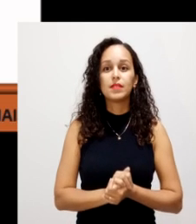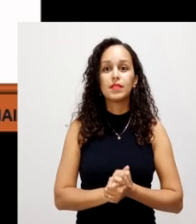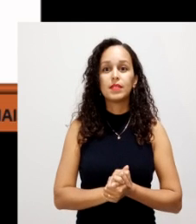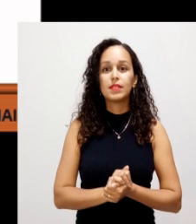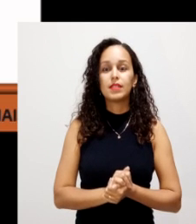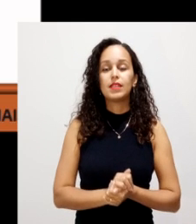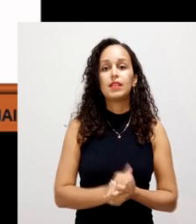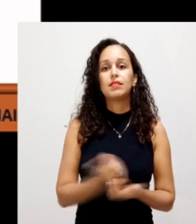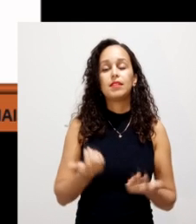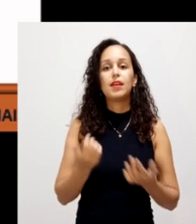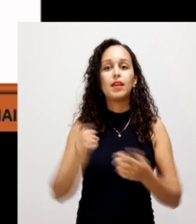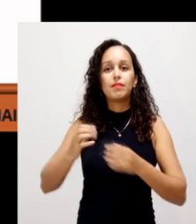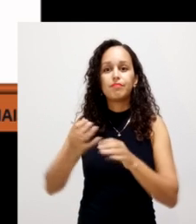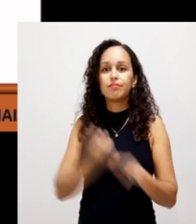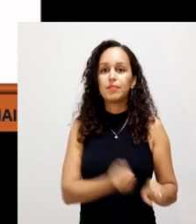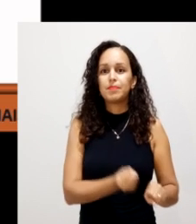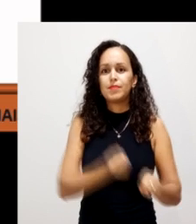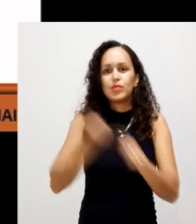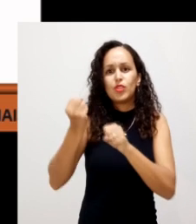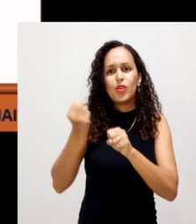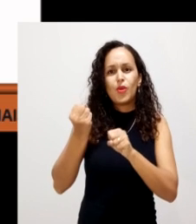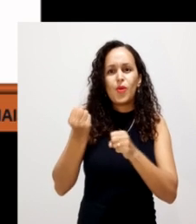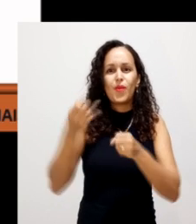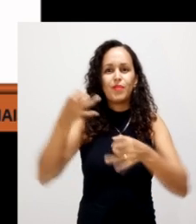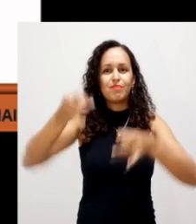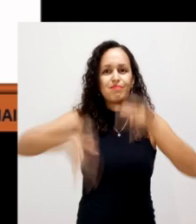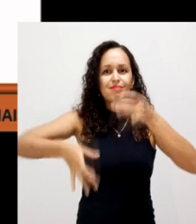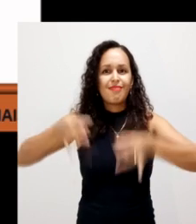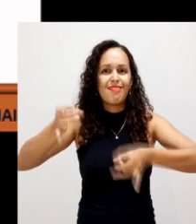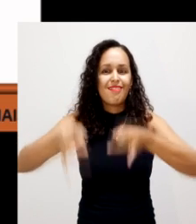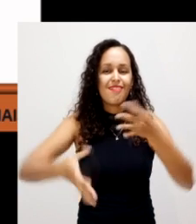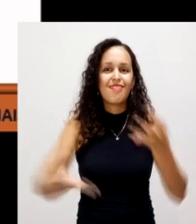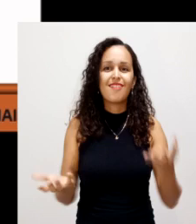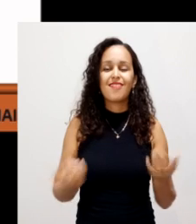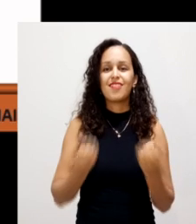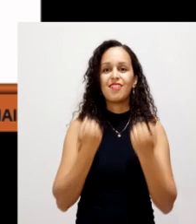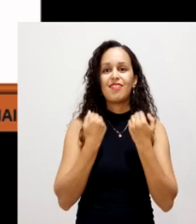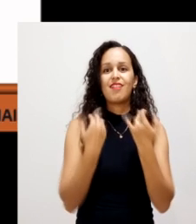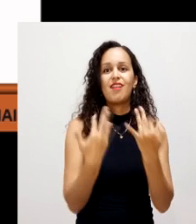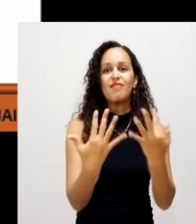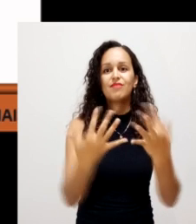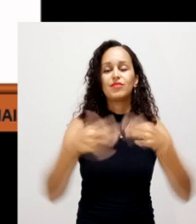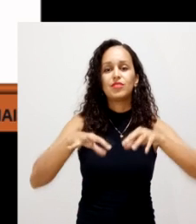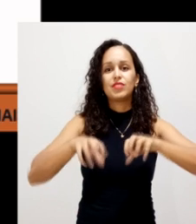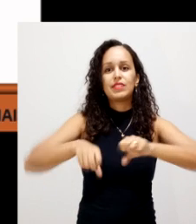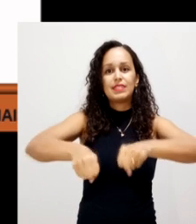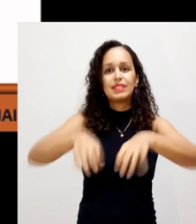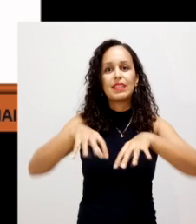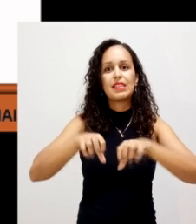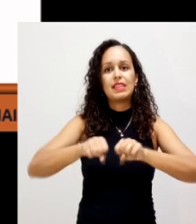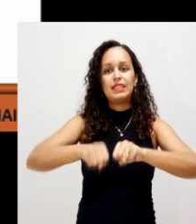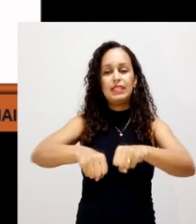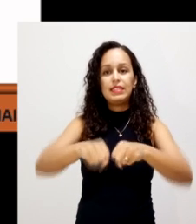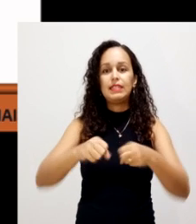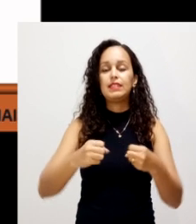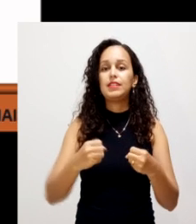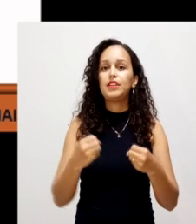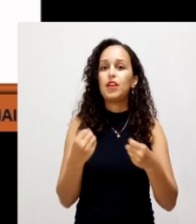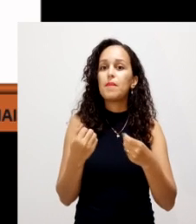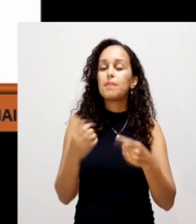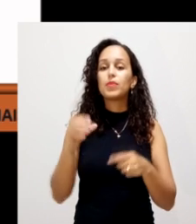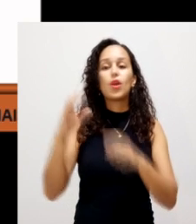resto da lavoura de mandioca, resto de lavoura de açaí, casca de açaí. São materiais,